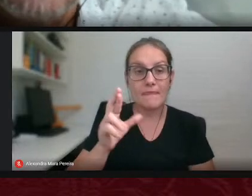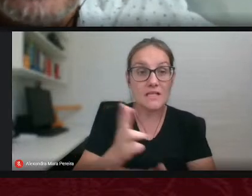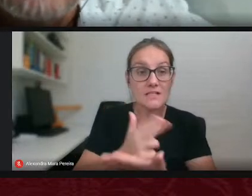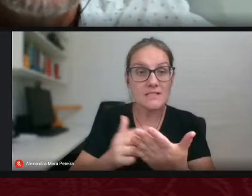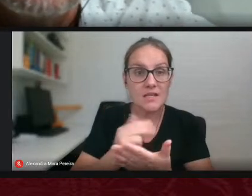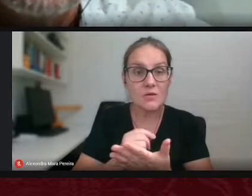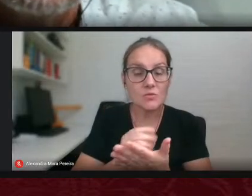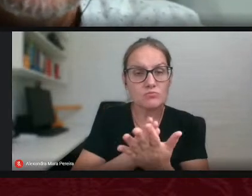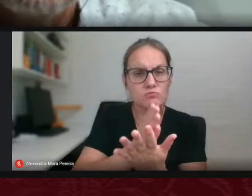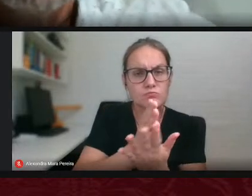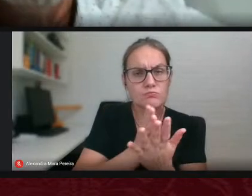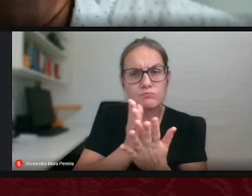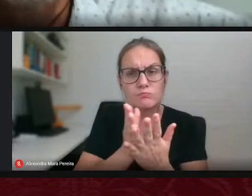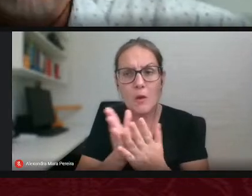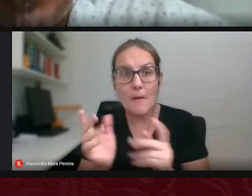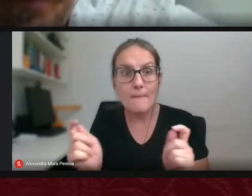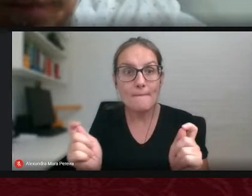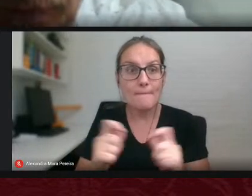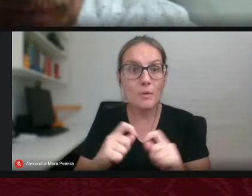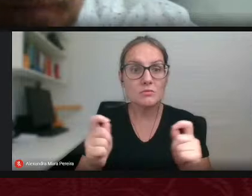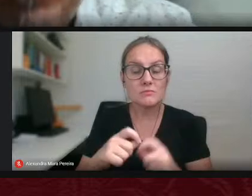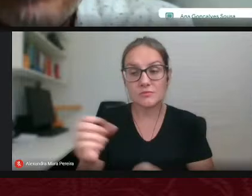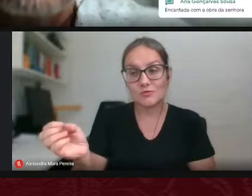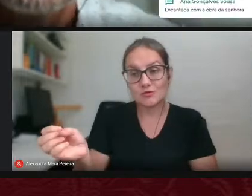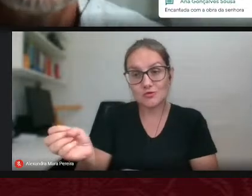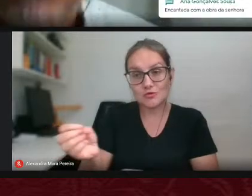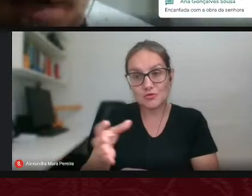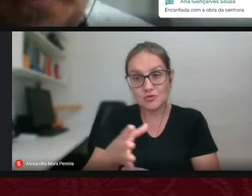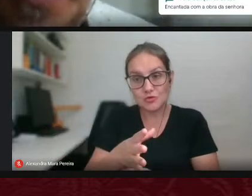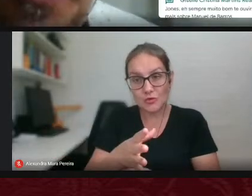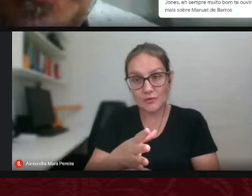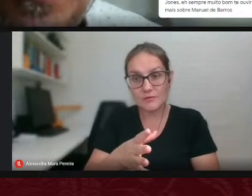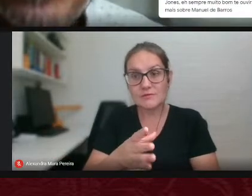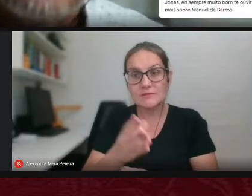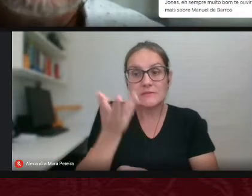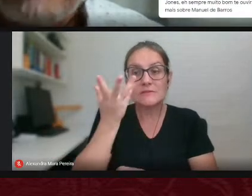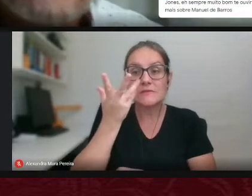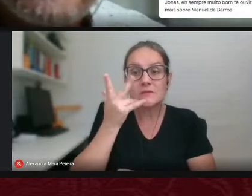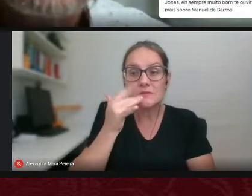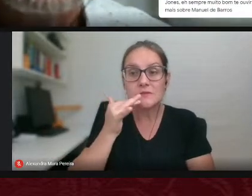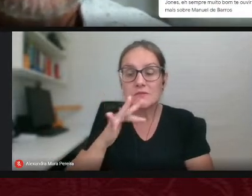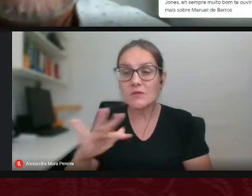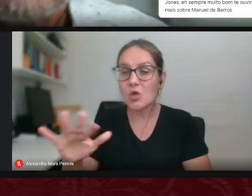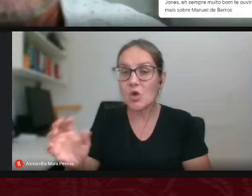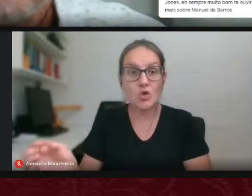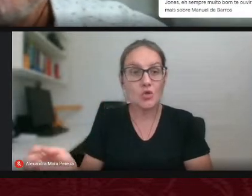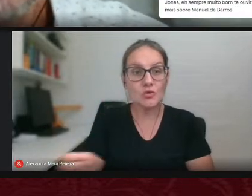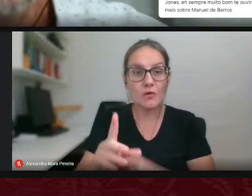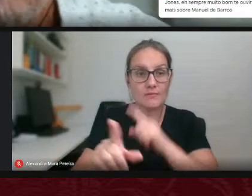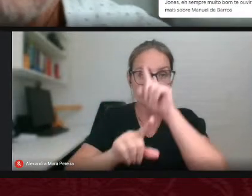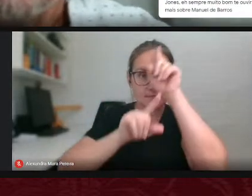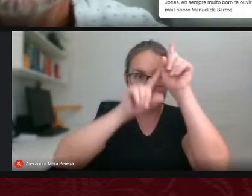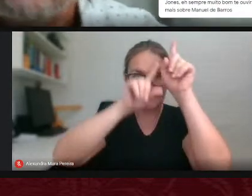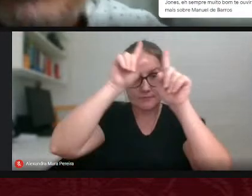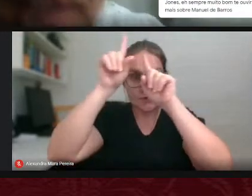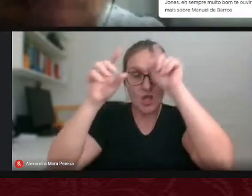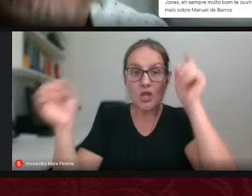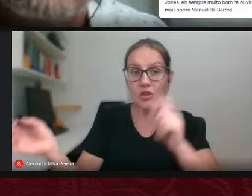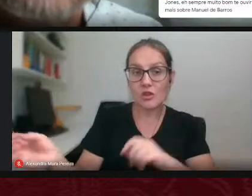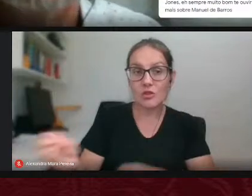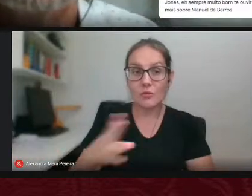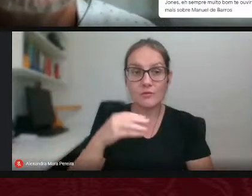possibilidade de novas infâncias novas invenções e novas